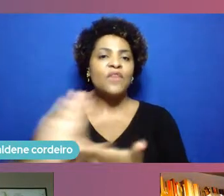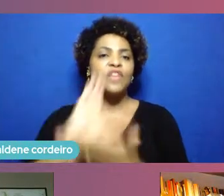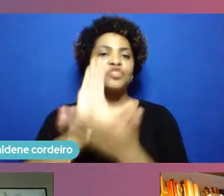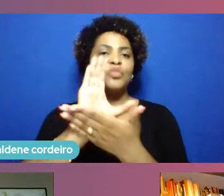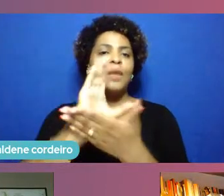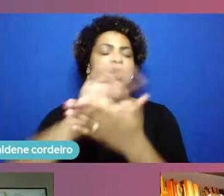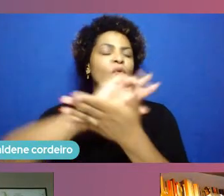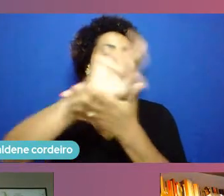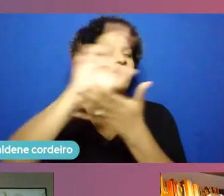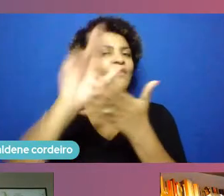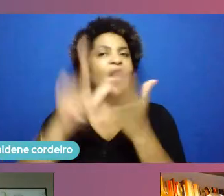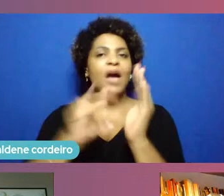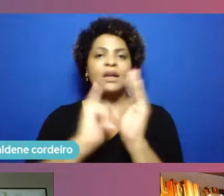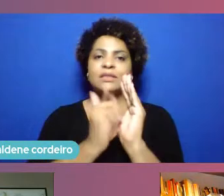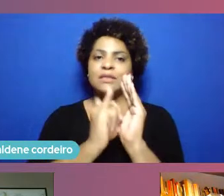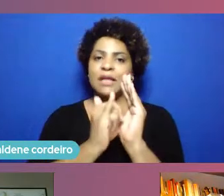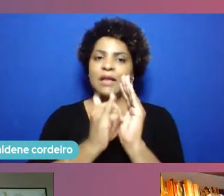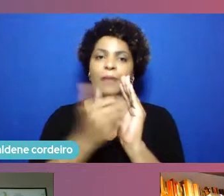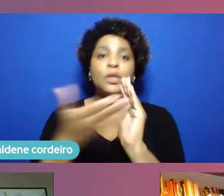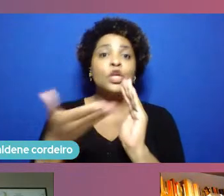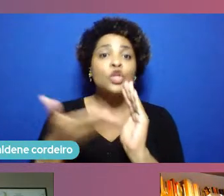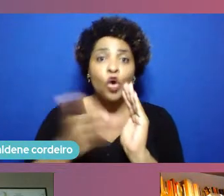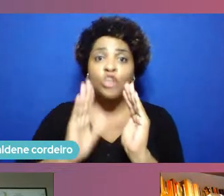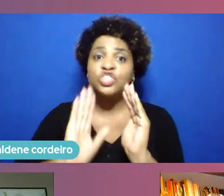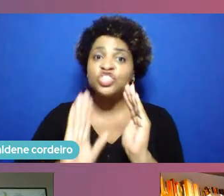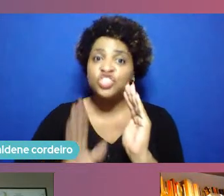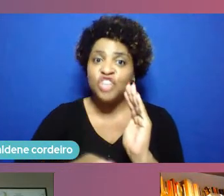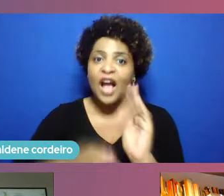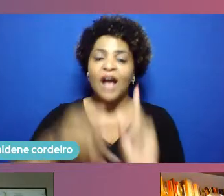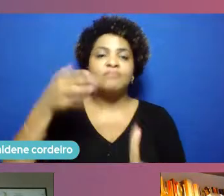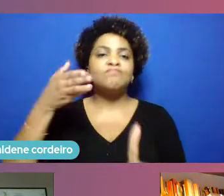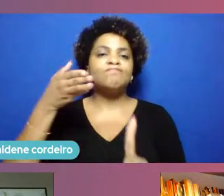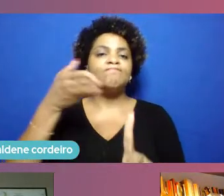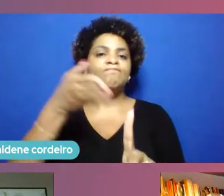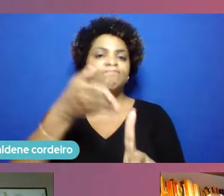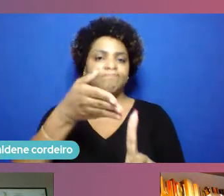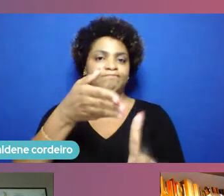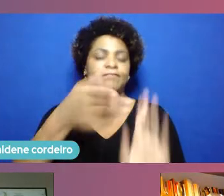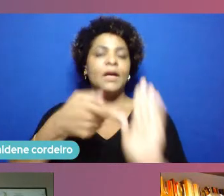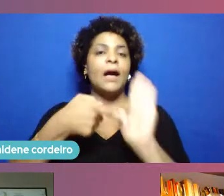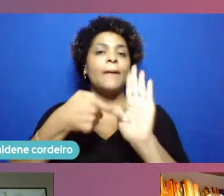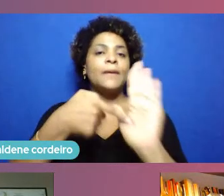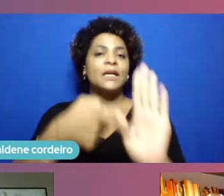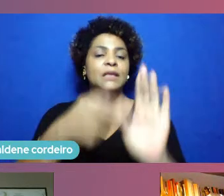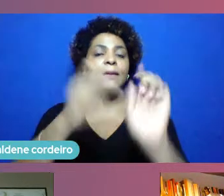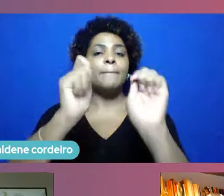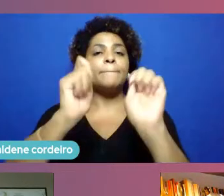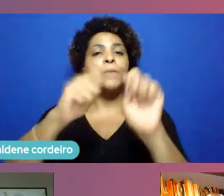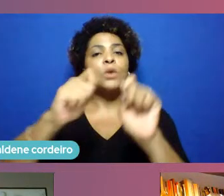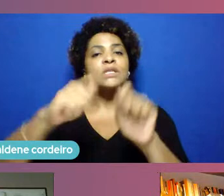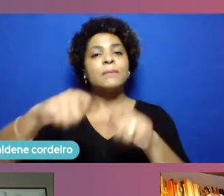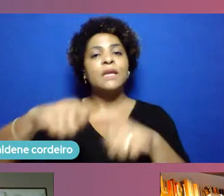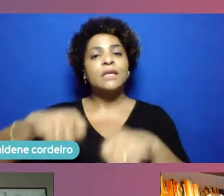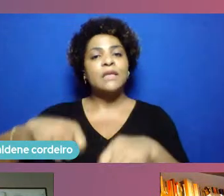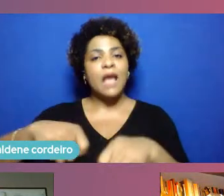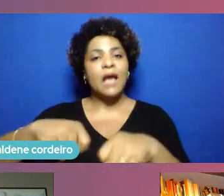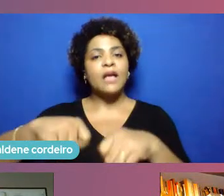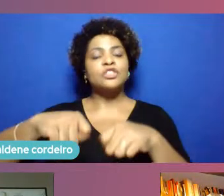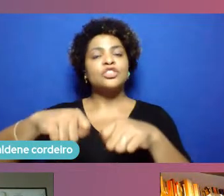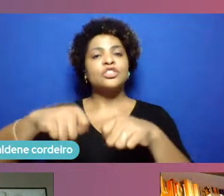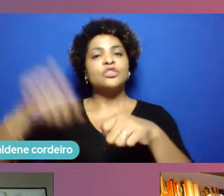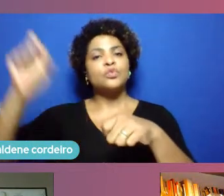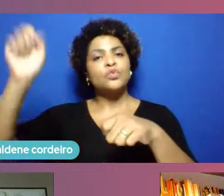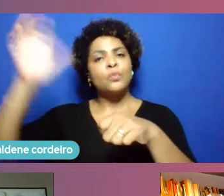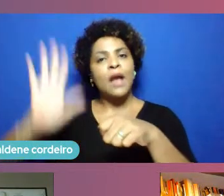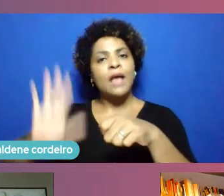que hoje já representam já se apresentam como possibilidades de escala nacional bom,